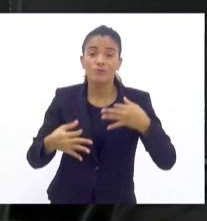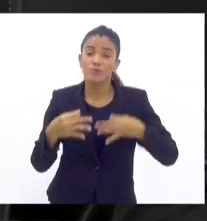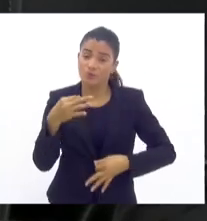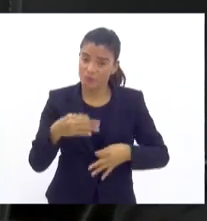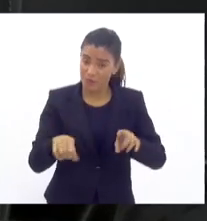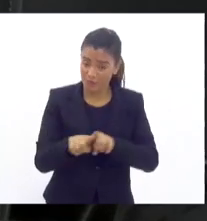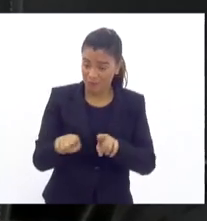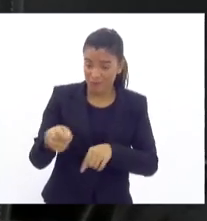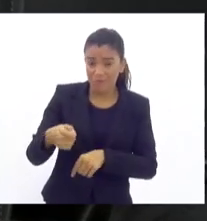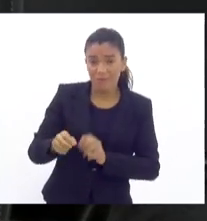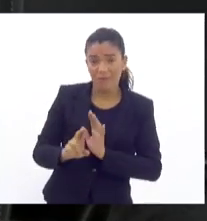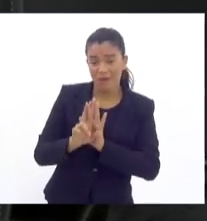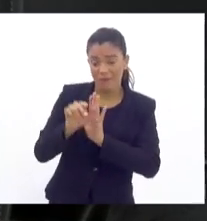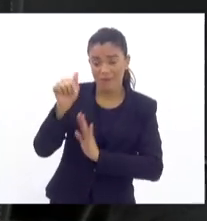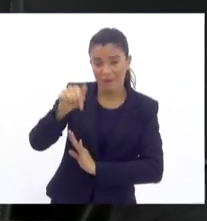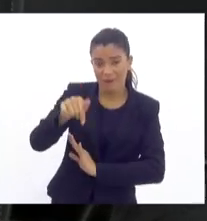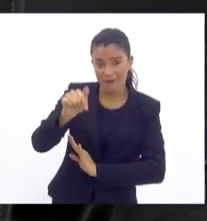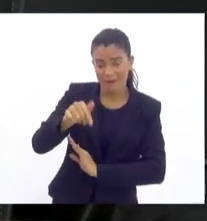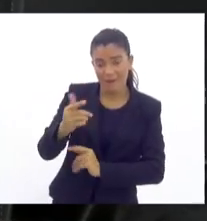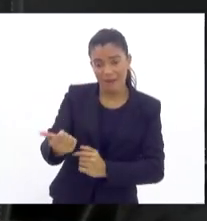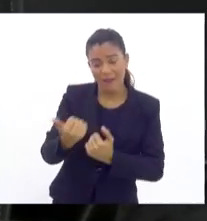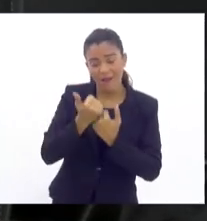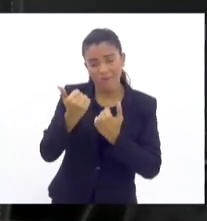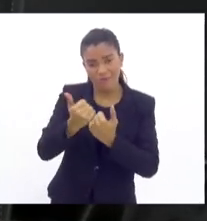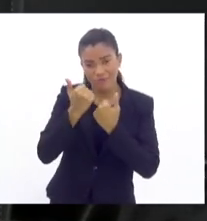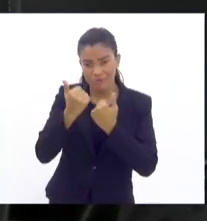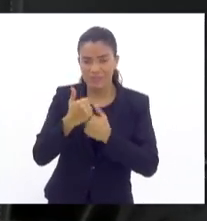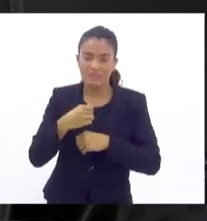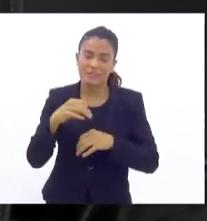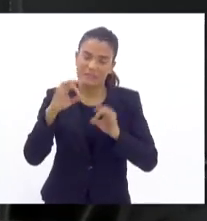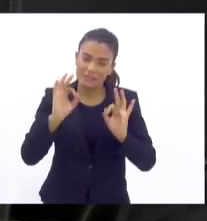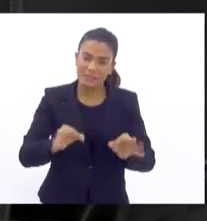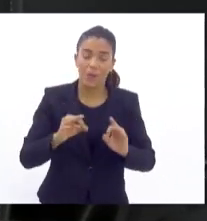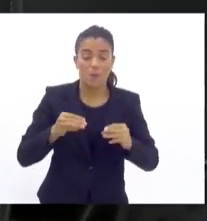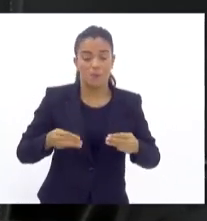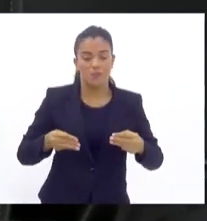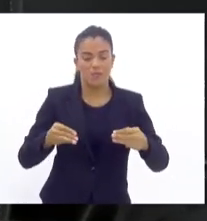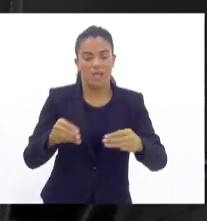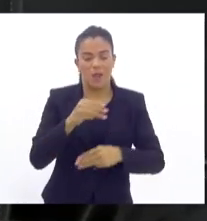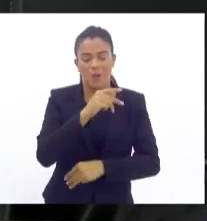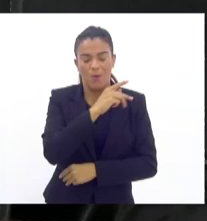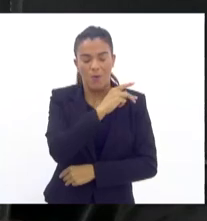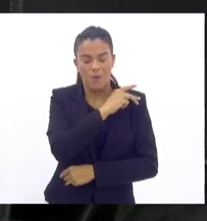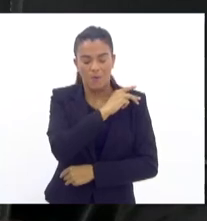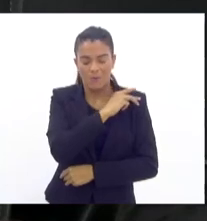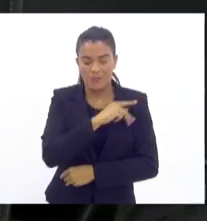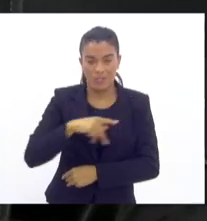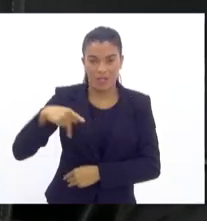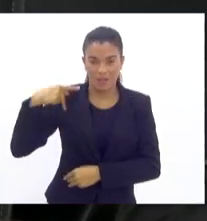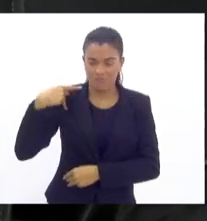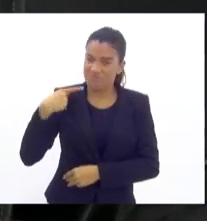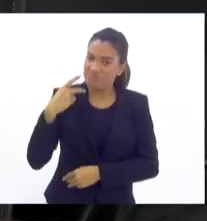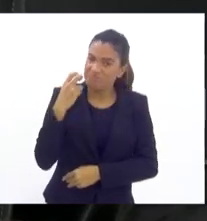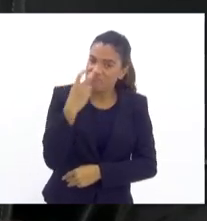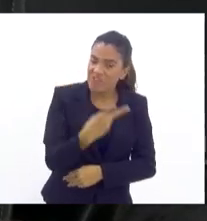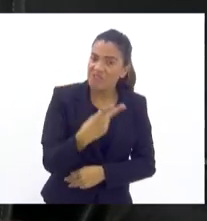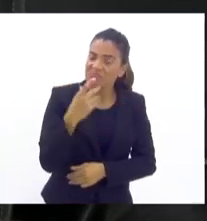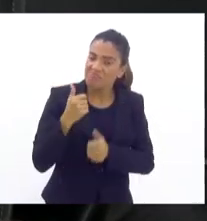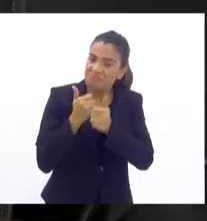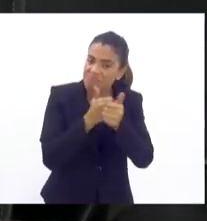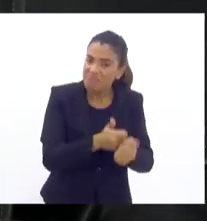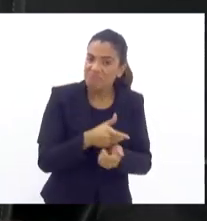aqui também junto com a gente, nos ajudando. Essa é realidade. O Ministério Público vivendo a realidade, vendo a realidade